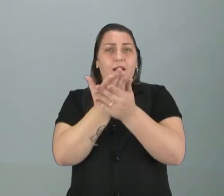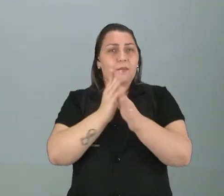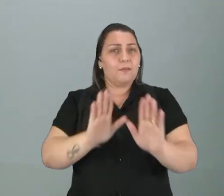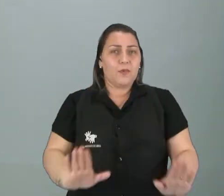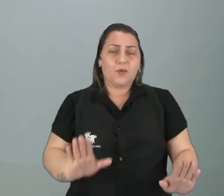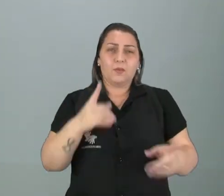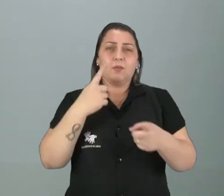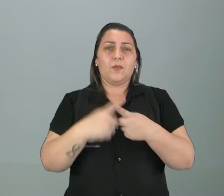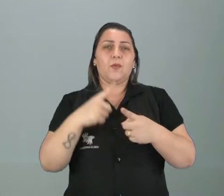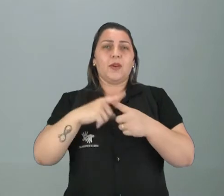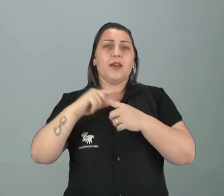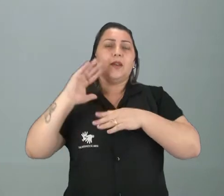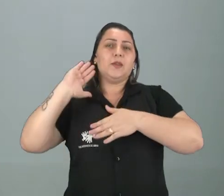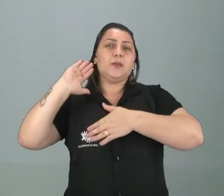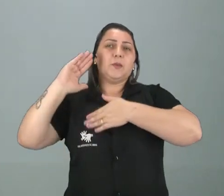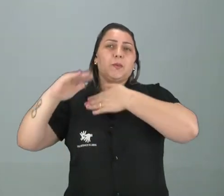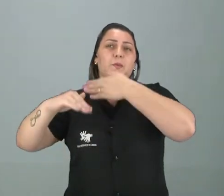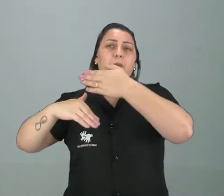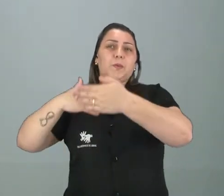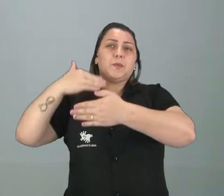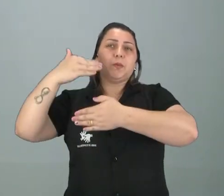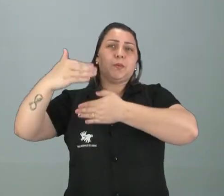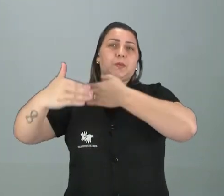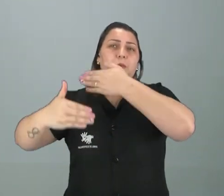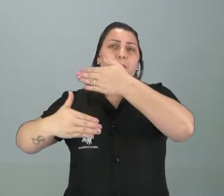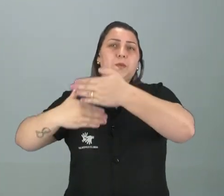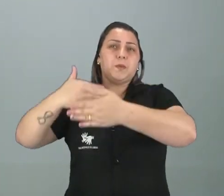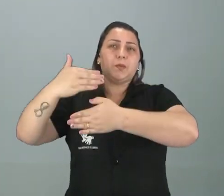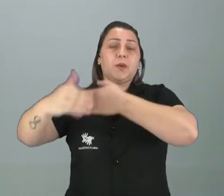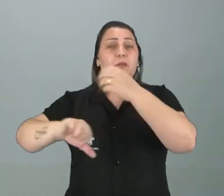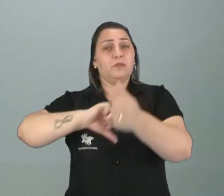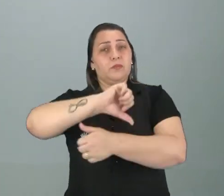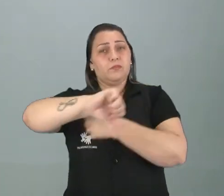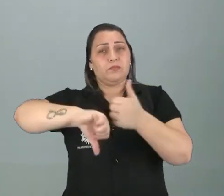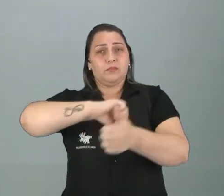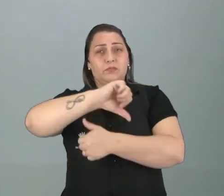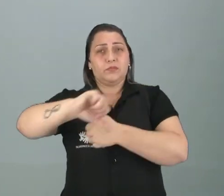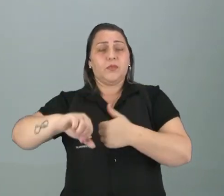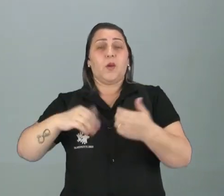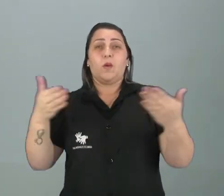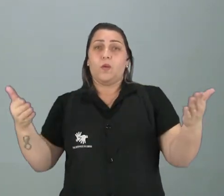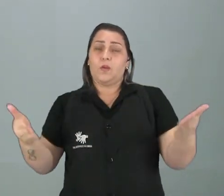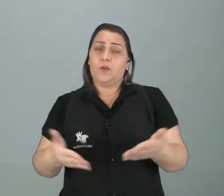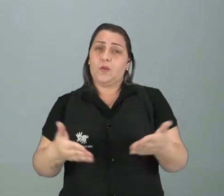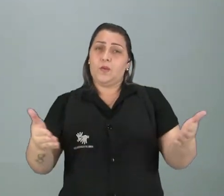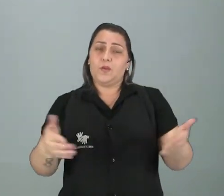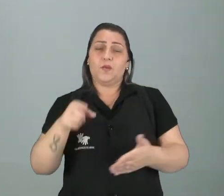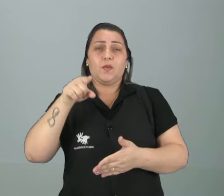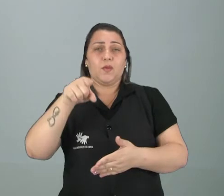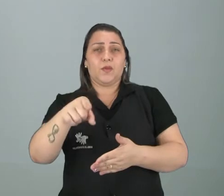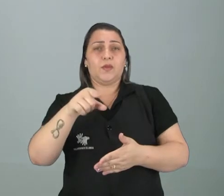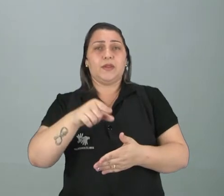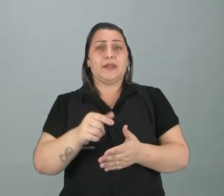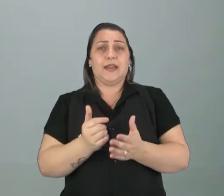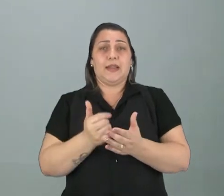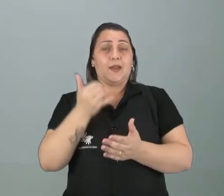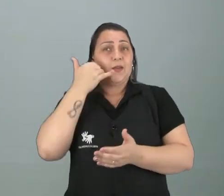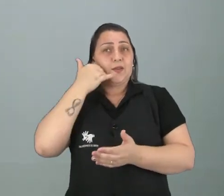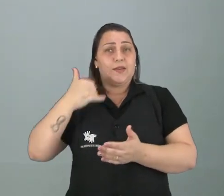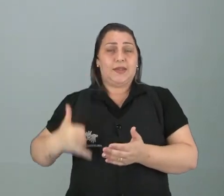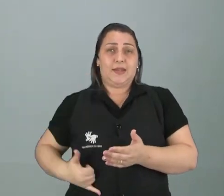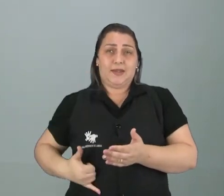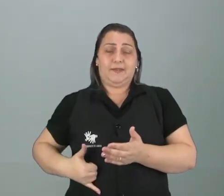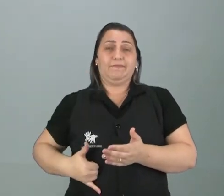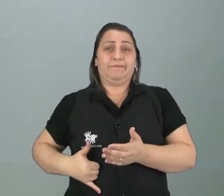Por quê? Porque vai passando, né? As gerações vão mudando, né? Hoje, você fica muito com o quê? Com o celular,